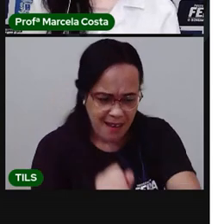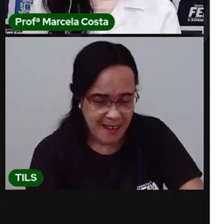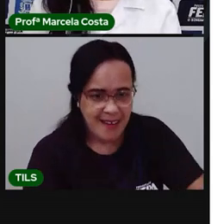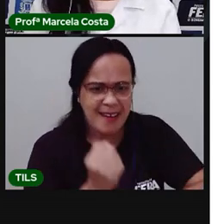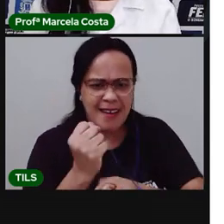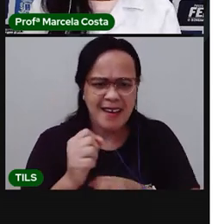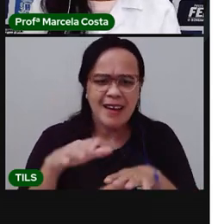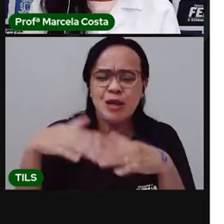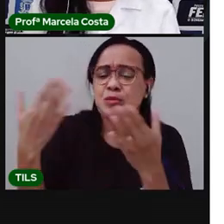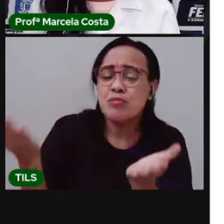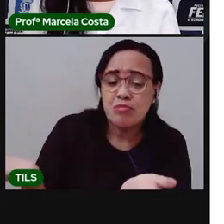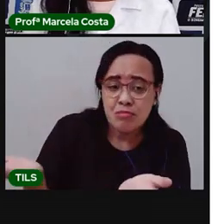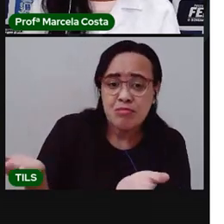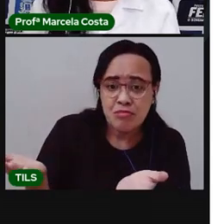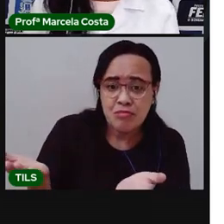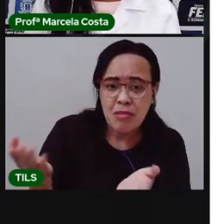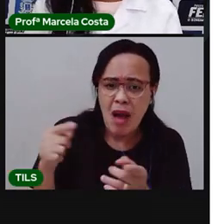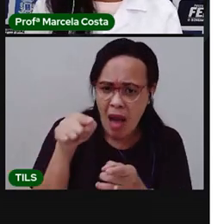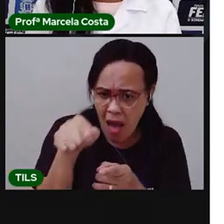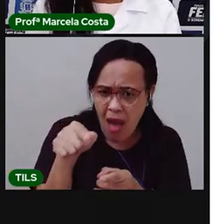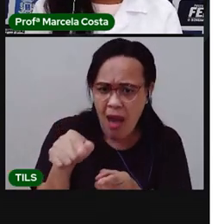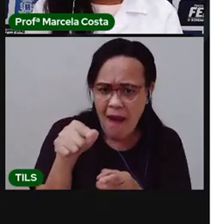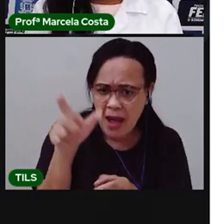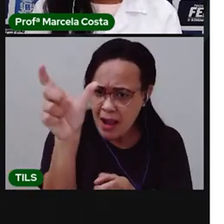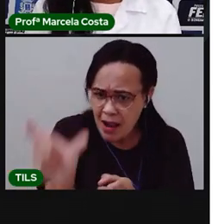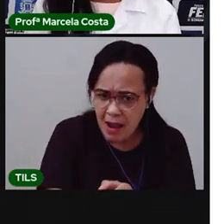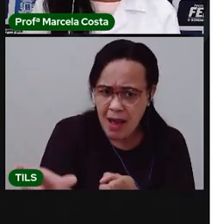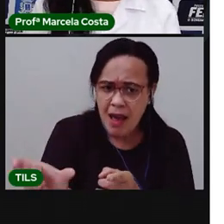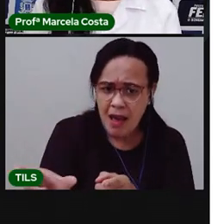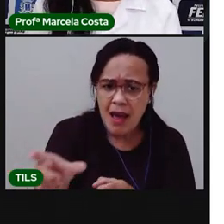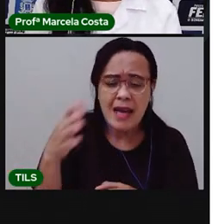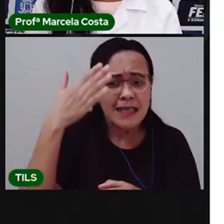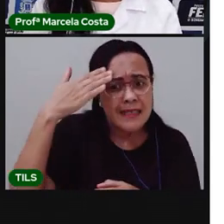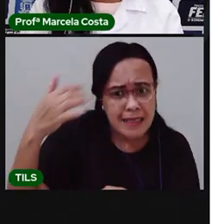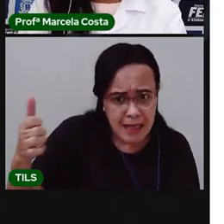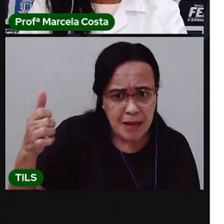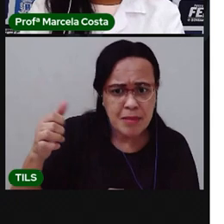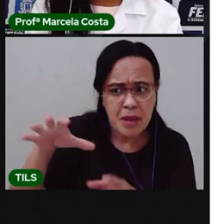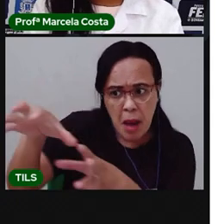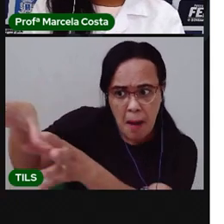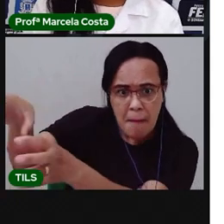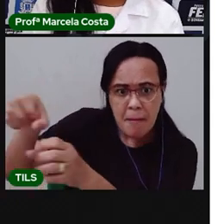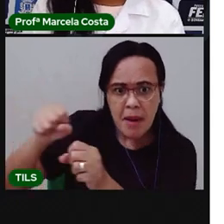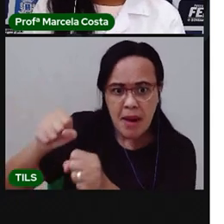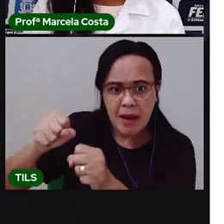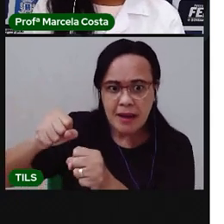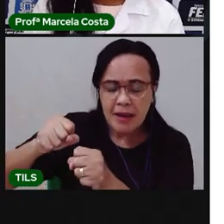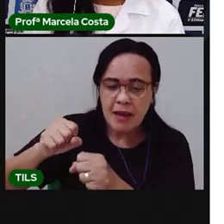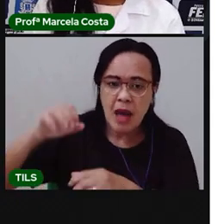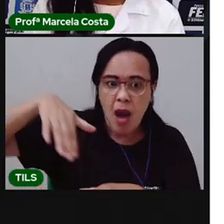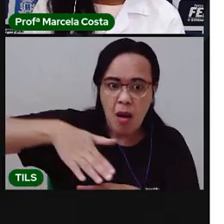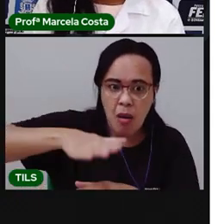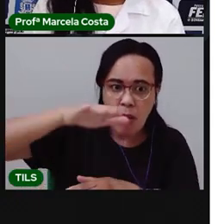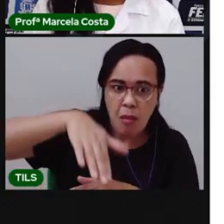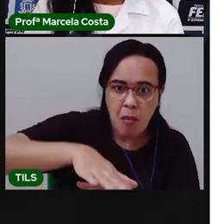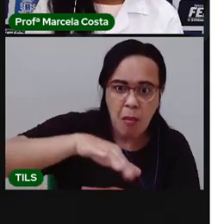Será que ela tinha permissão para pegar a canoa? Para ir para o mar com a canoa?